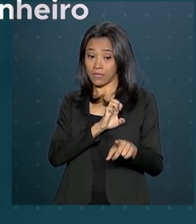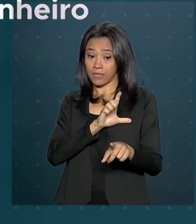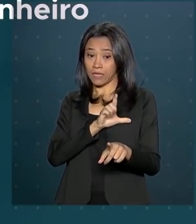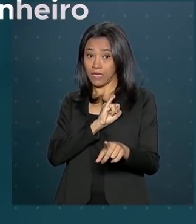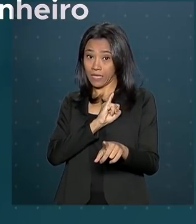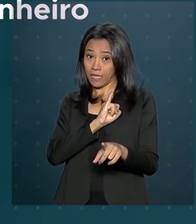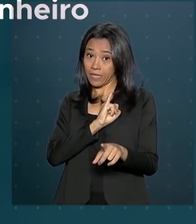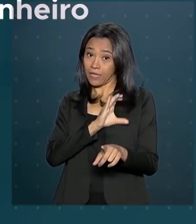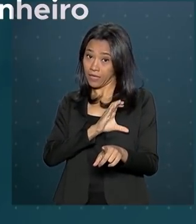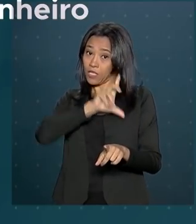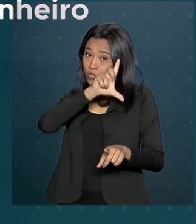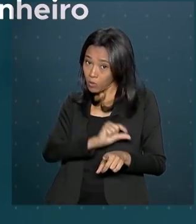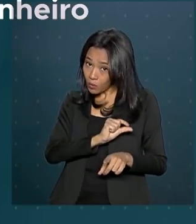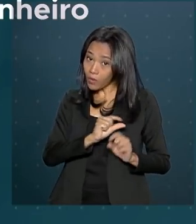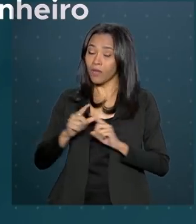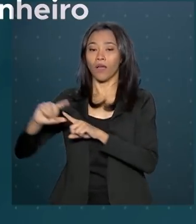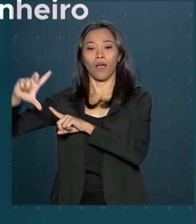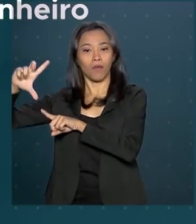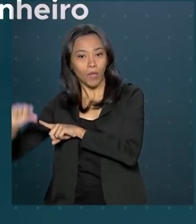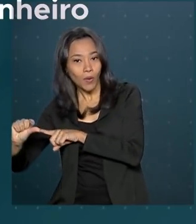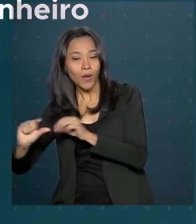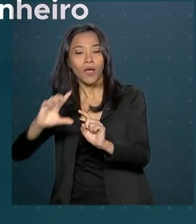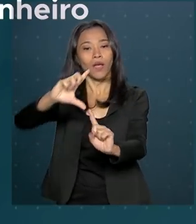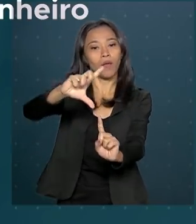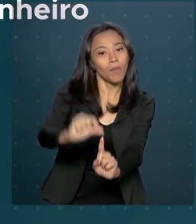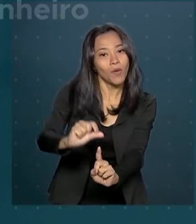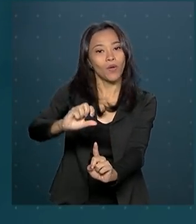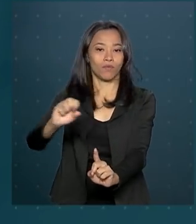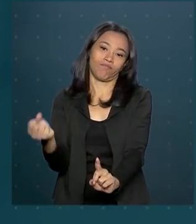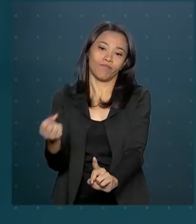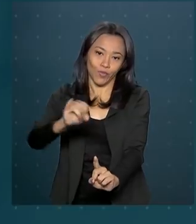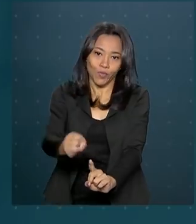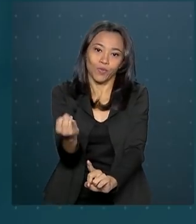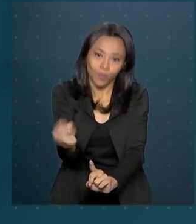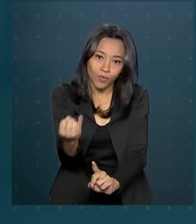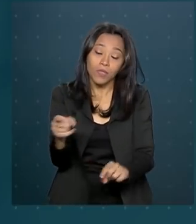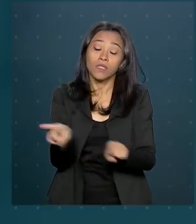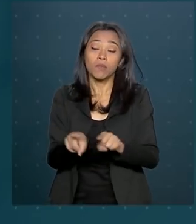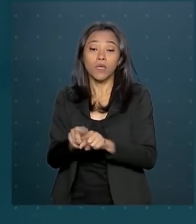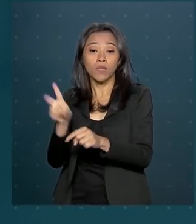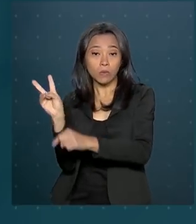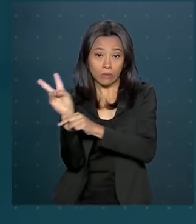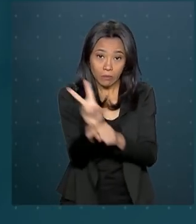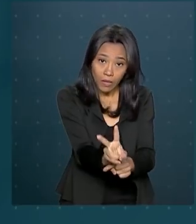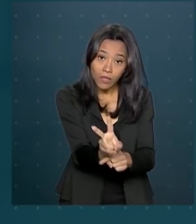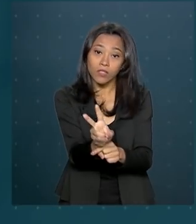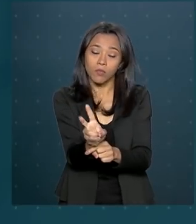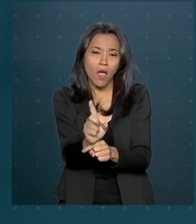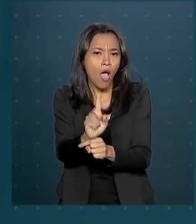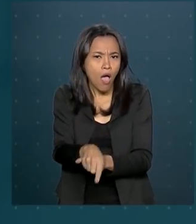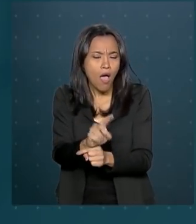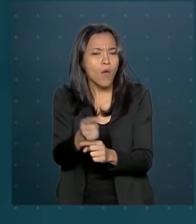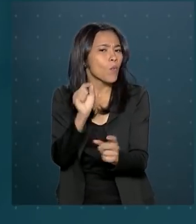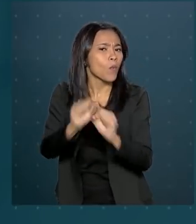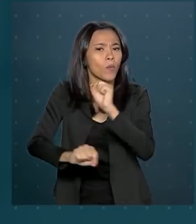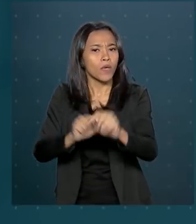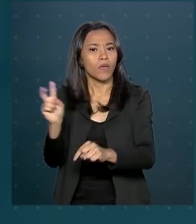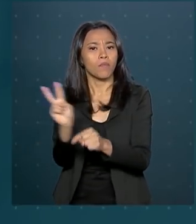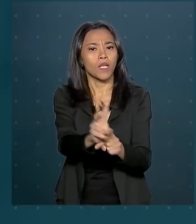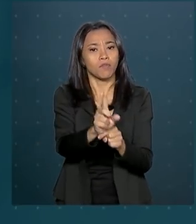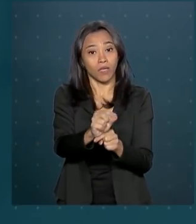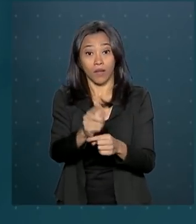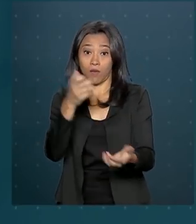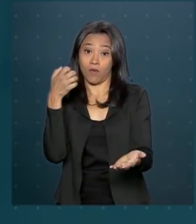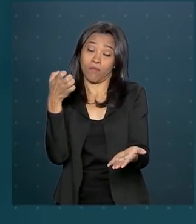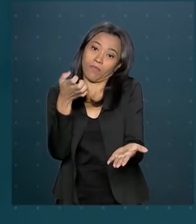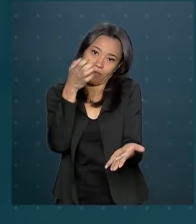inverso e o empréstimo fica com juros mais baratos. Além dos empréstimos, essa dinâmica funciona para financiamentos como o da